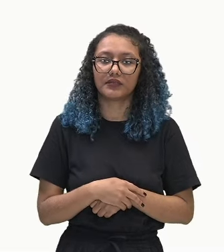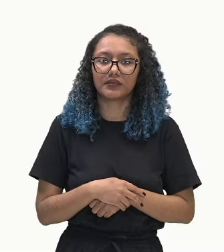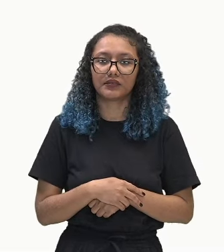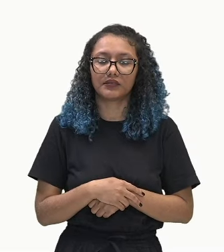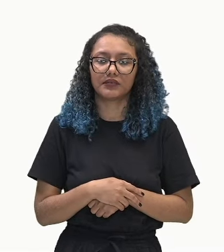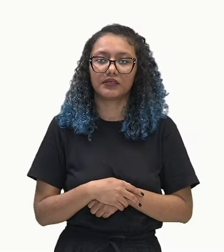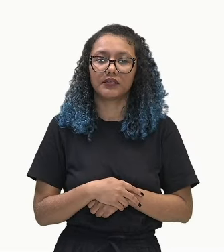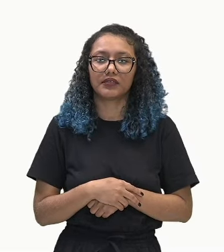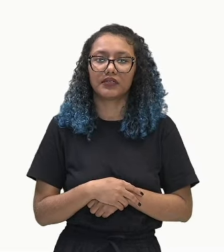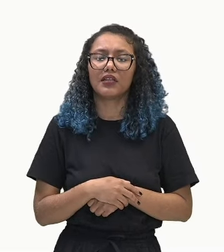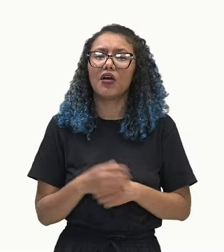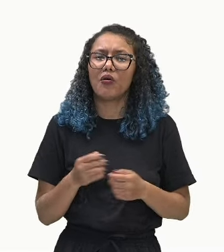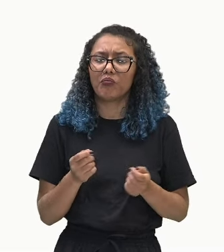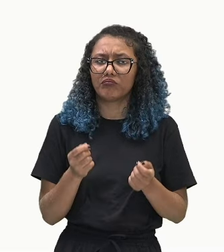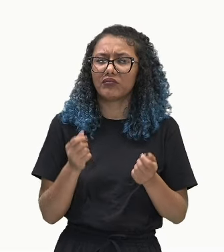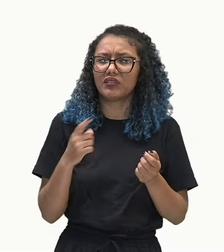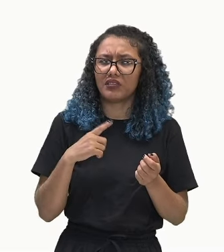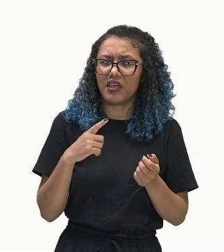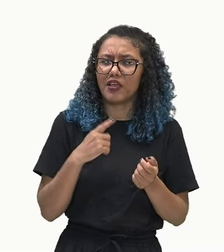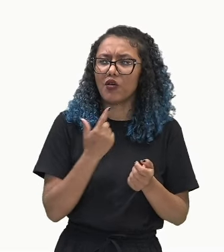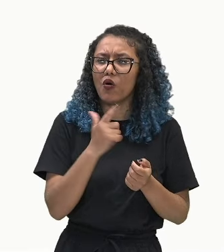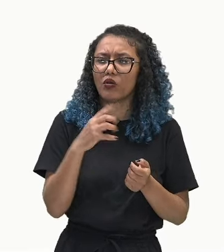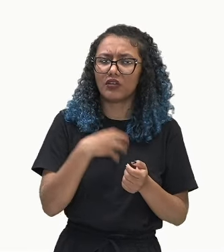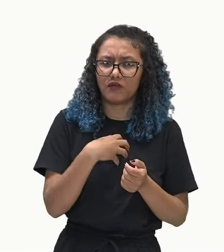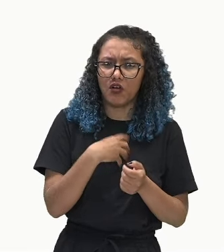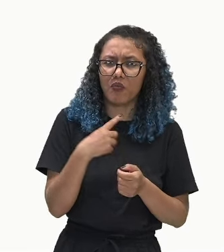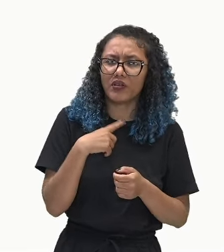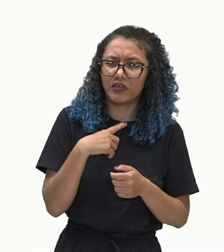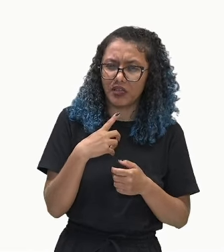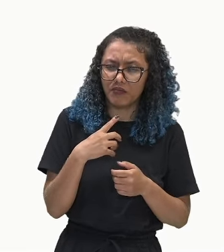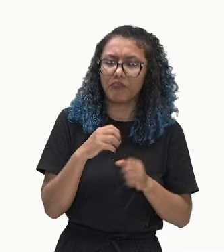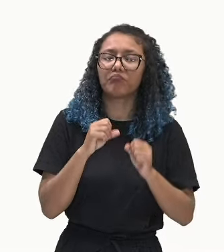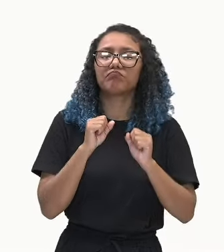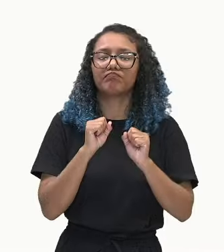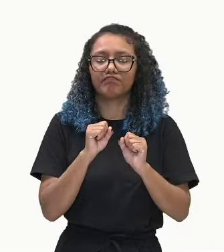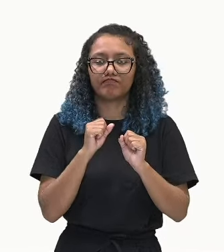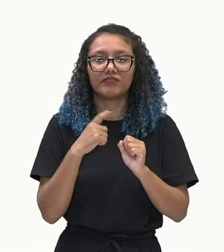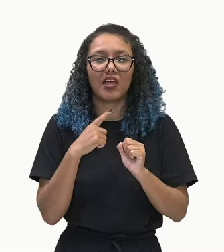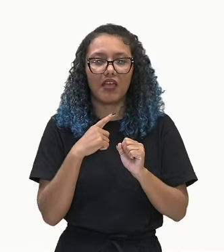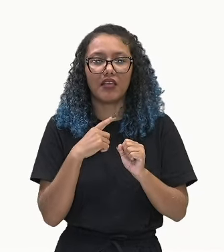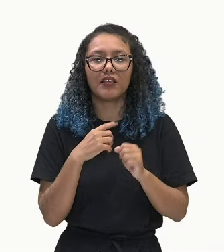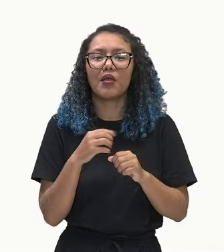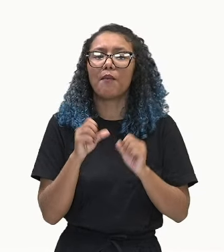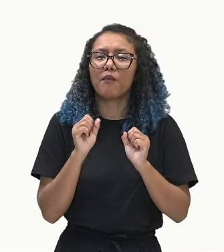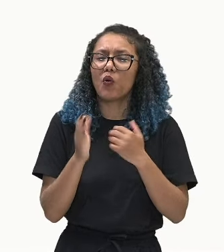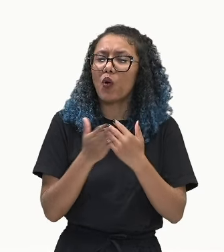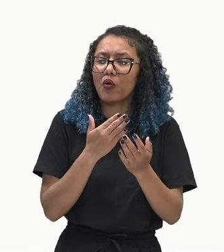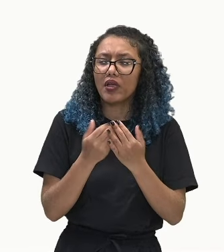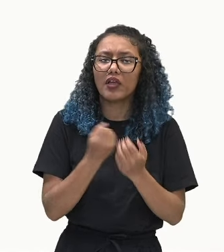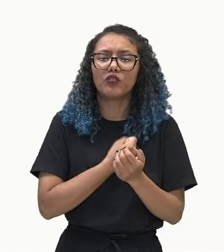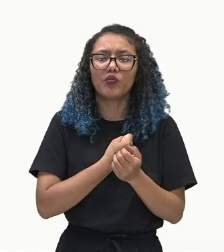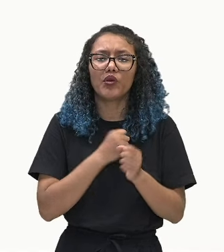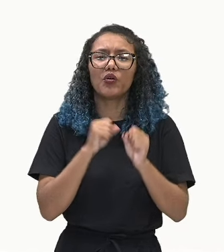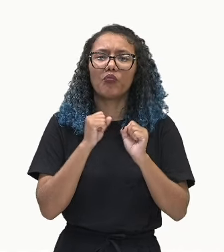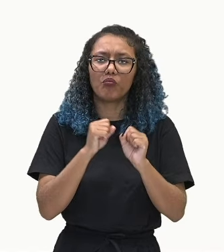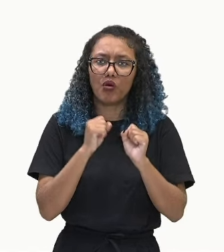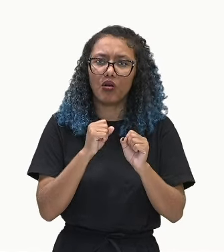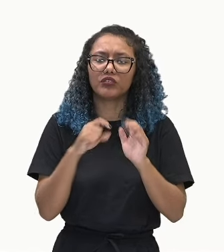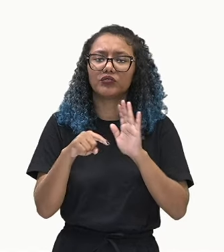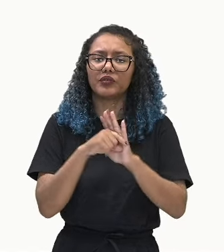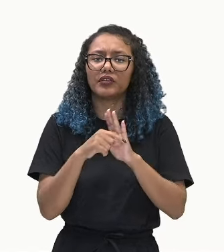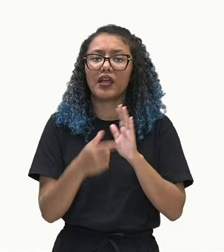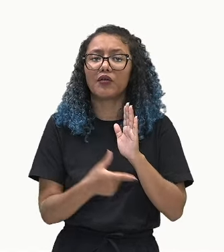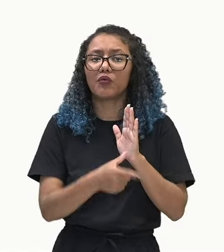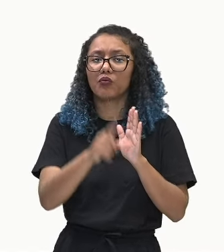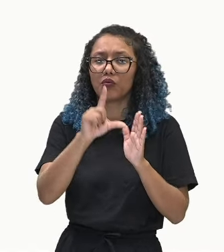razão? Tem. Você pode pegar qualquer termo e subtrair do anterior que você vai ter o valor da razão.